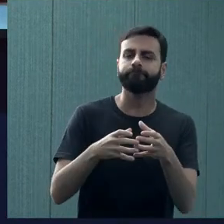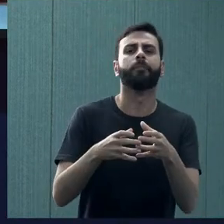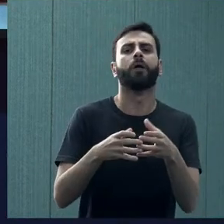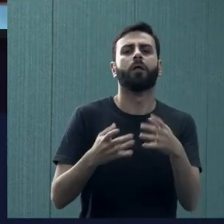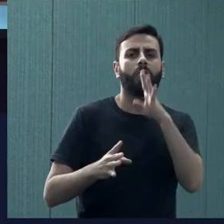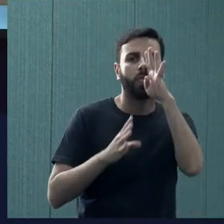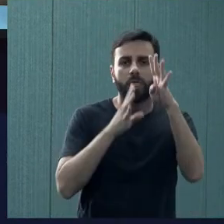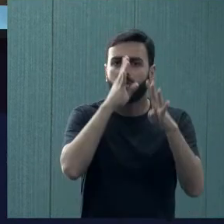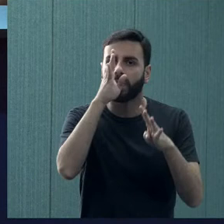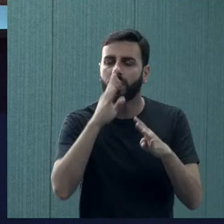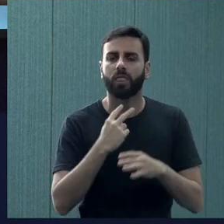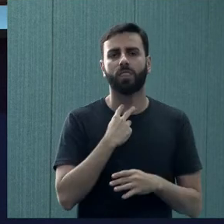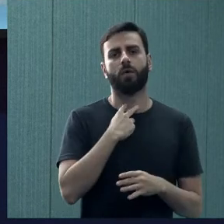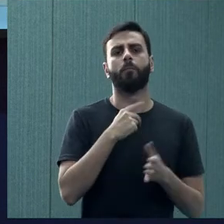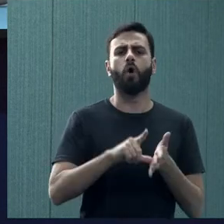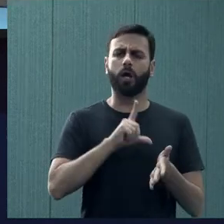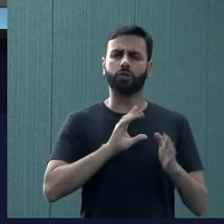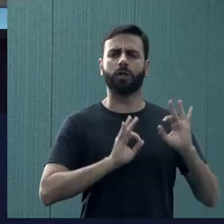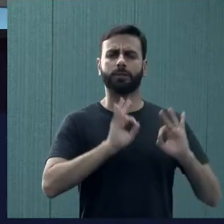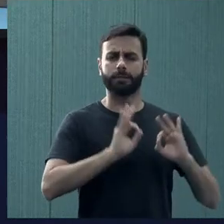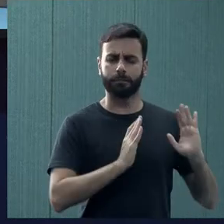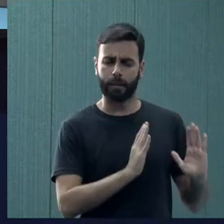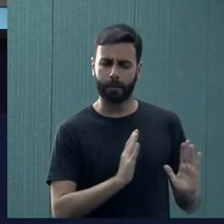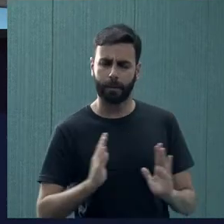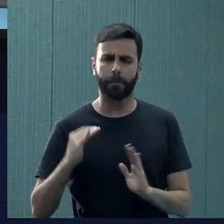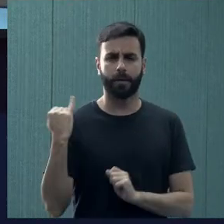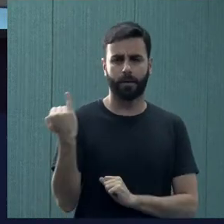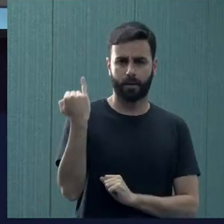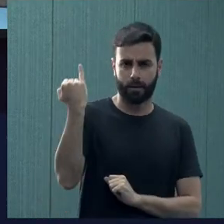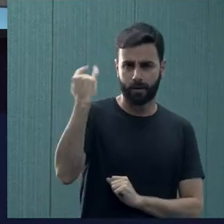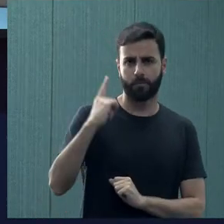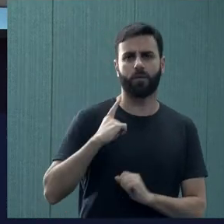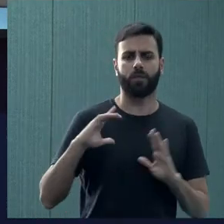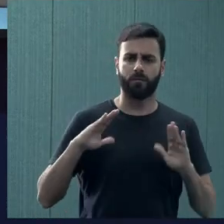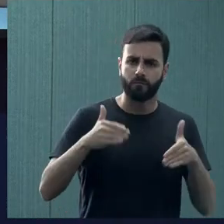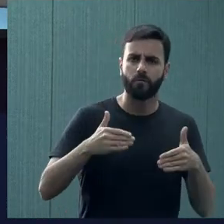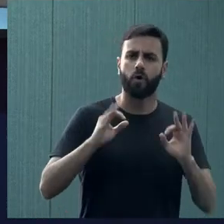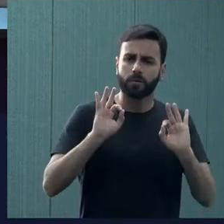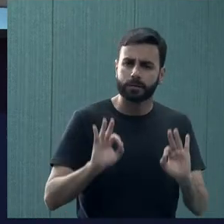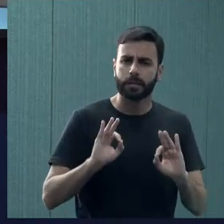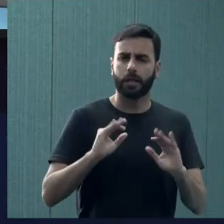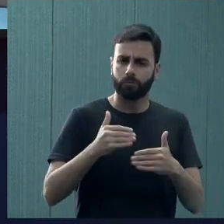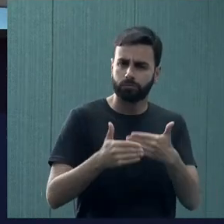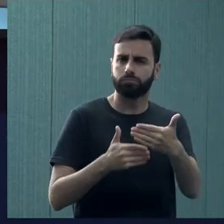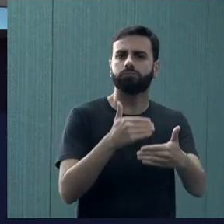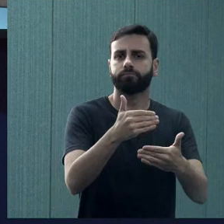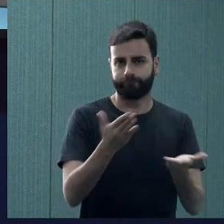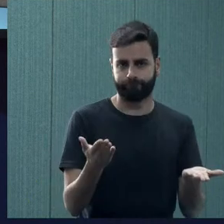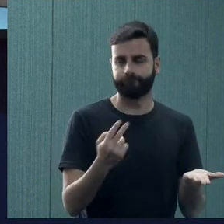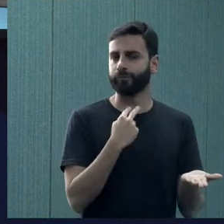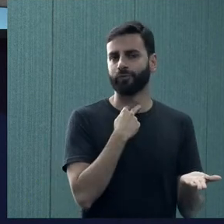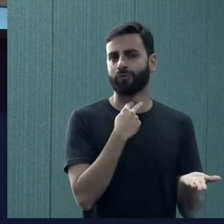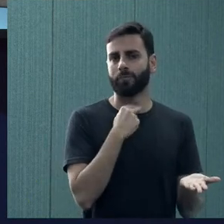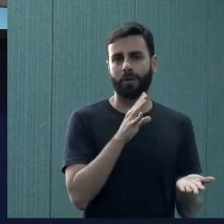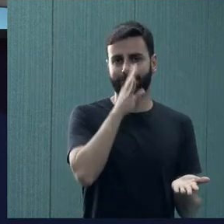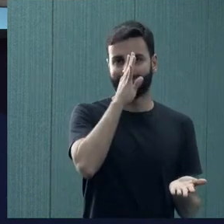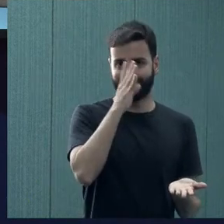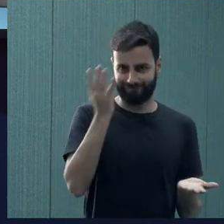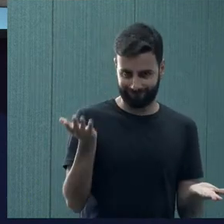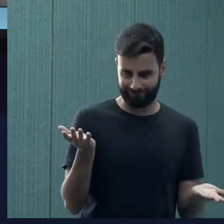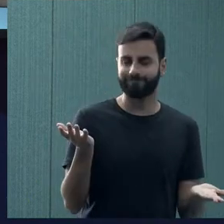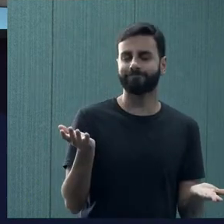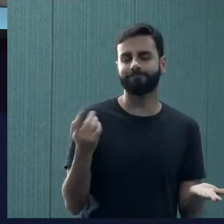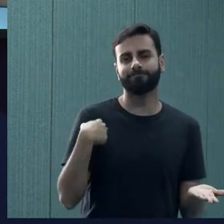proposta, que não tenha um planejamento, que não tenha um foco de direcionamento. Então, a gente